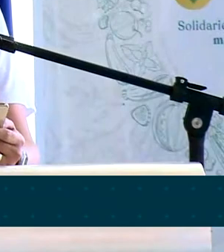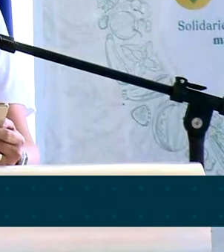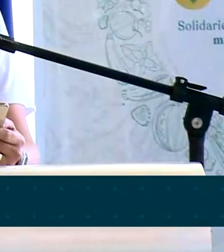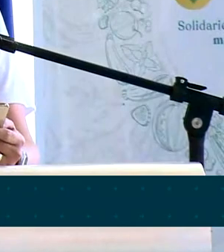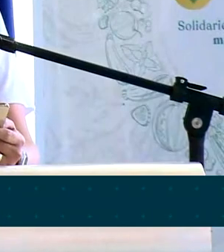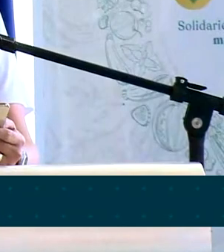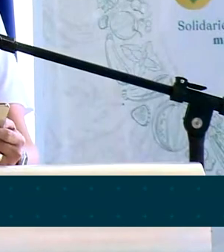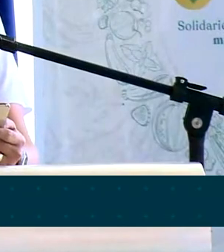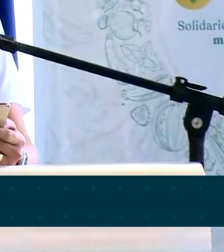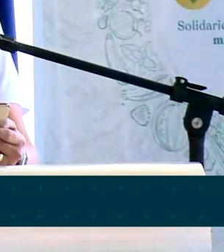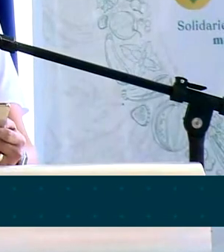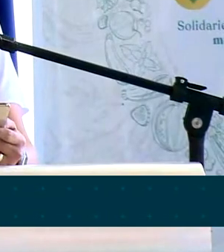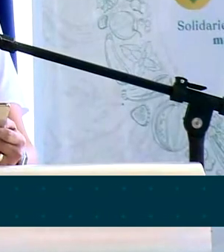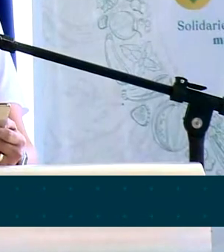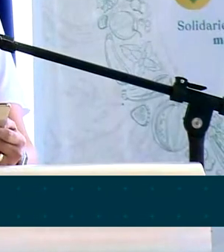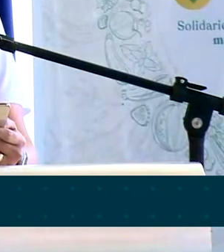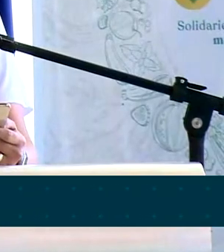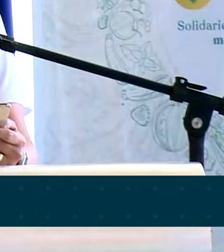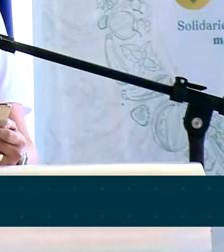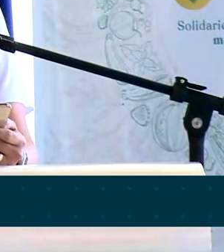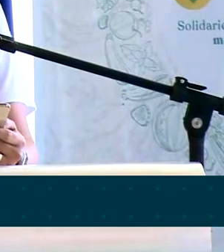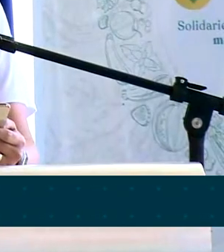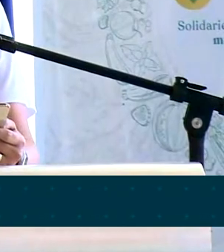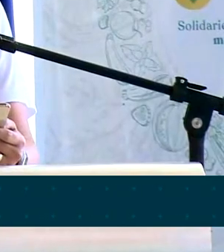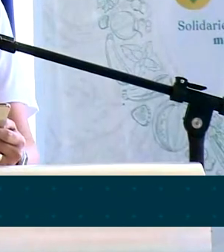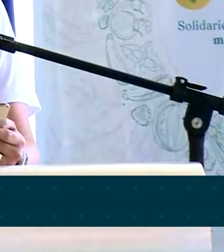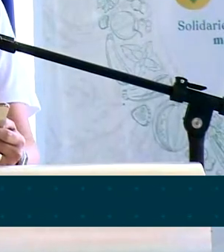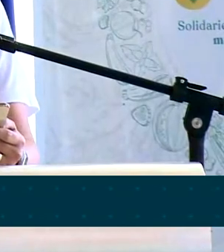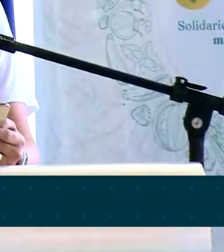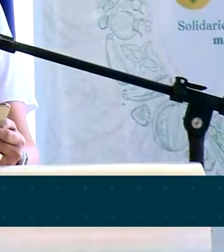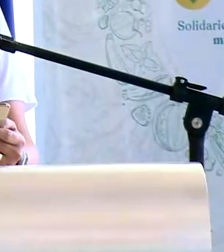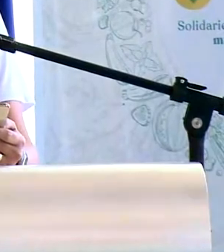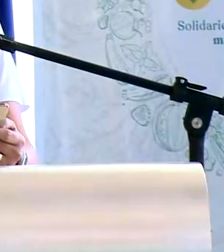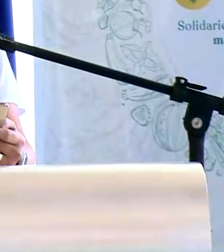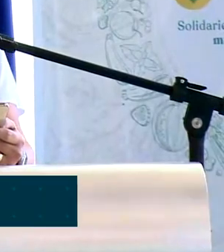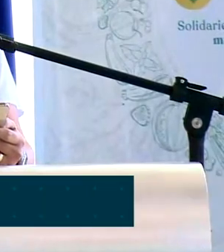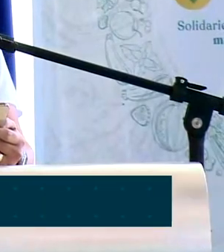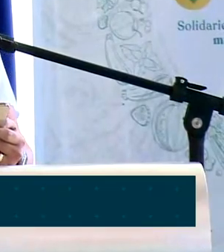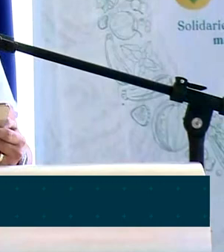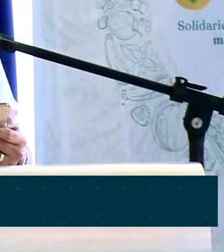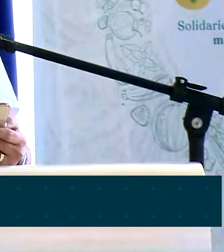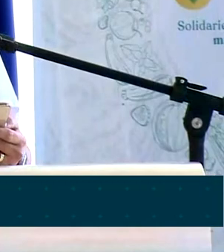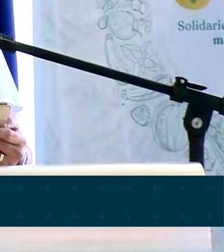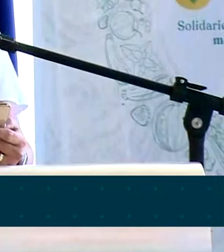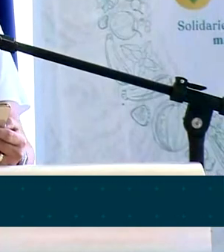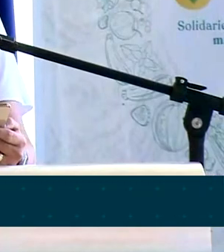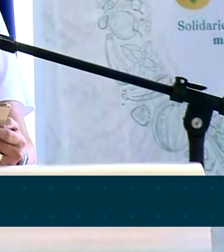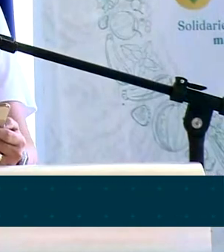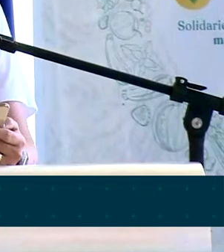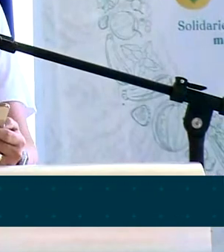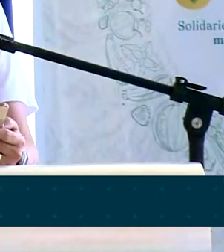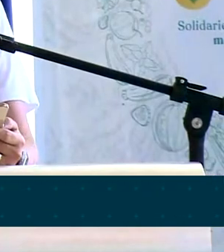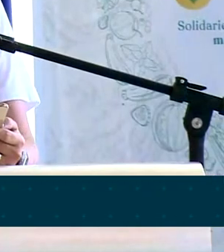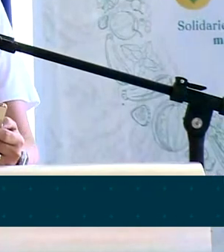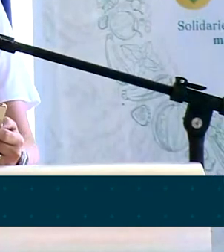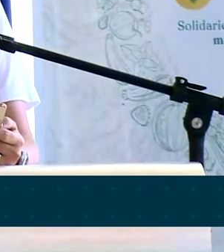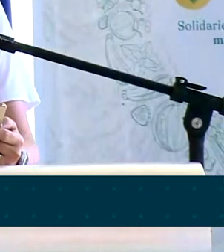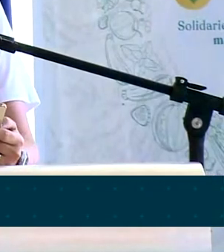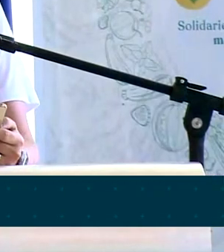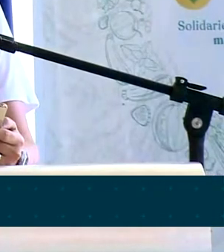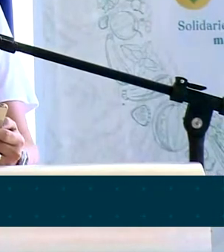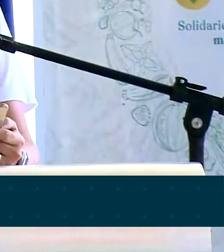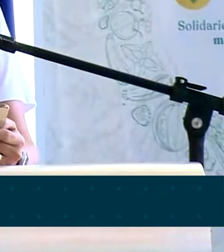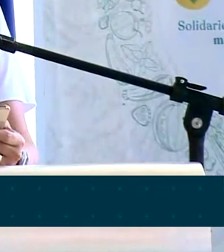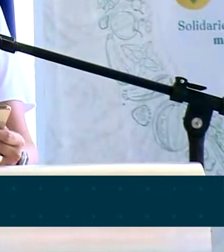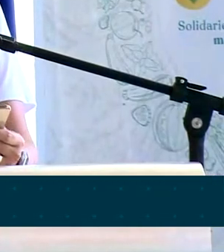nosso país, que vivem especialmente do turismo. E nós sabemos que as pessoas que têm fome não